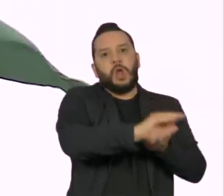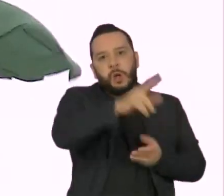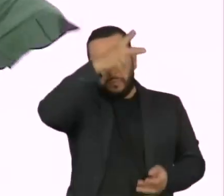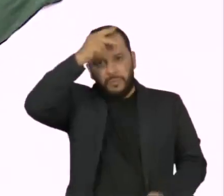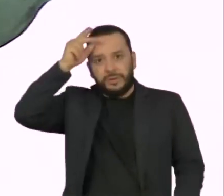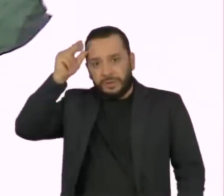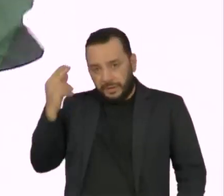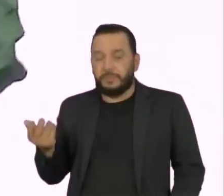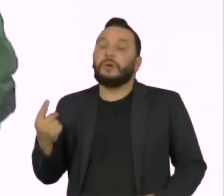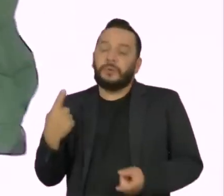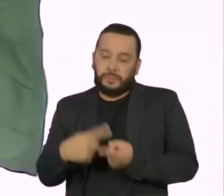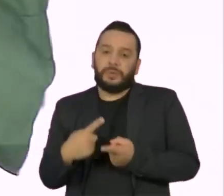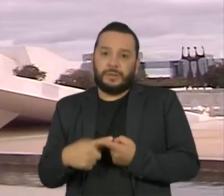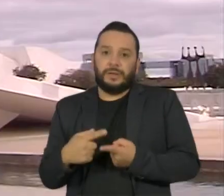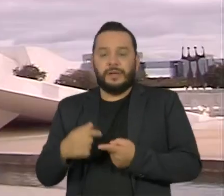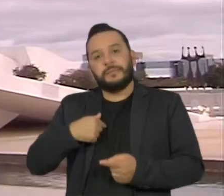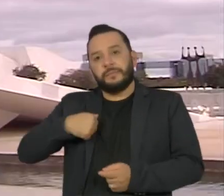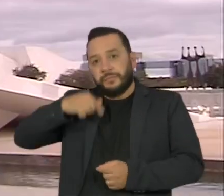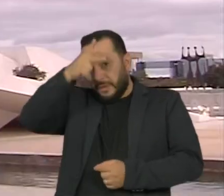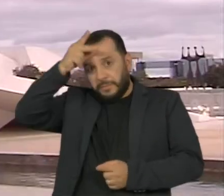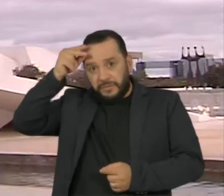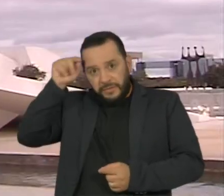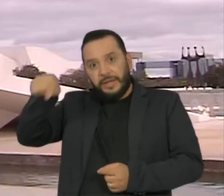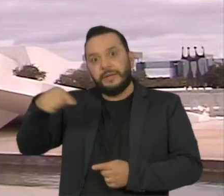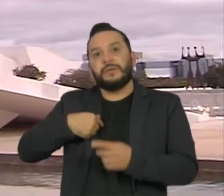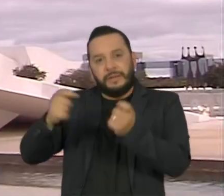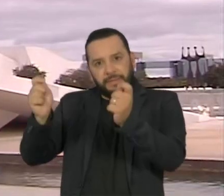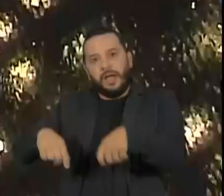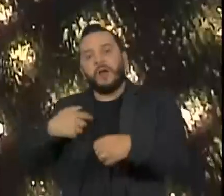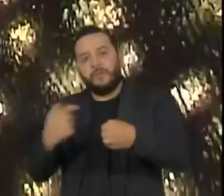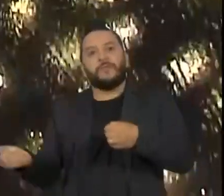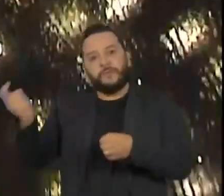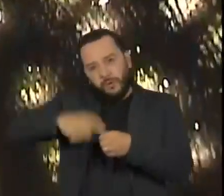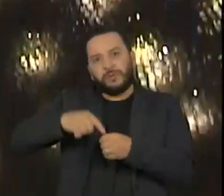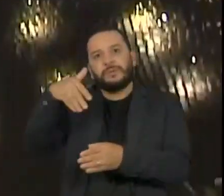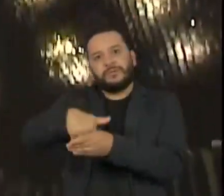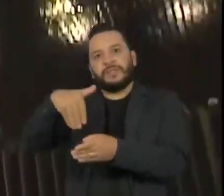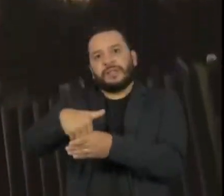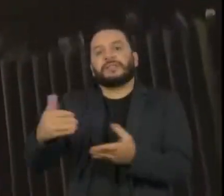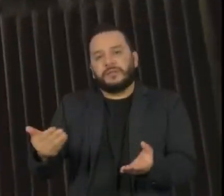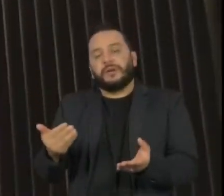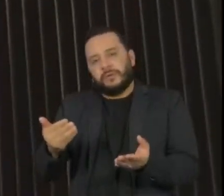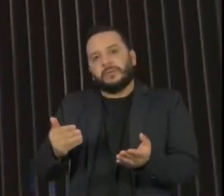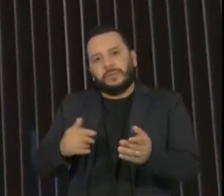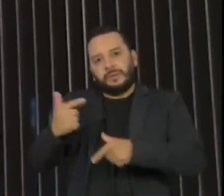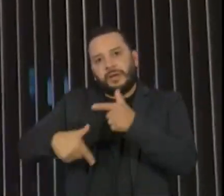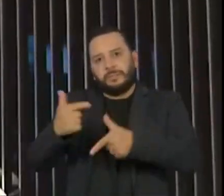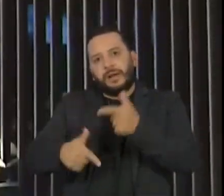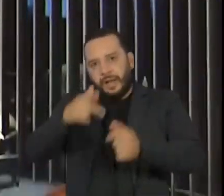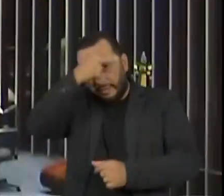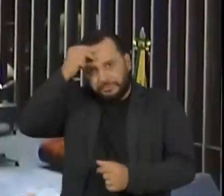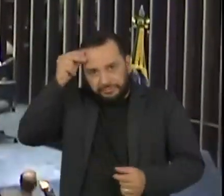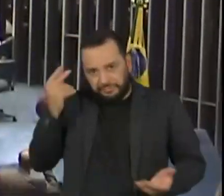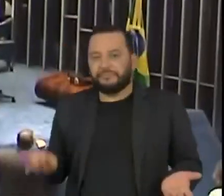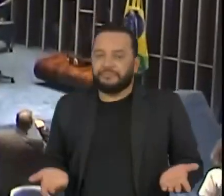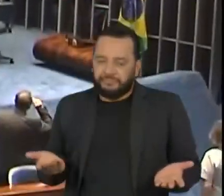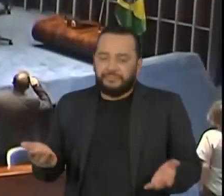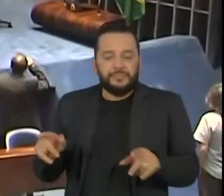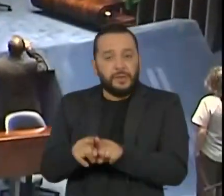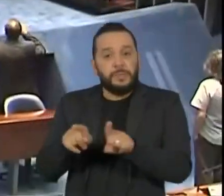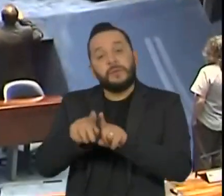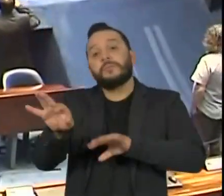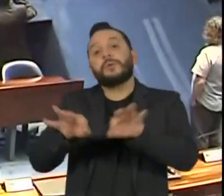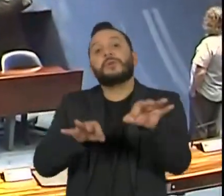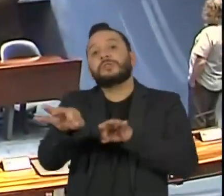cofres mais cheios, prefeitos avaliam ter mais chance de se reeleger. Outra exigência é a aprovação pelo Senado de um projeto que